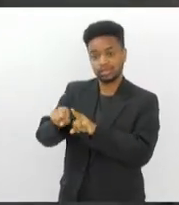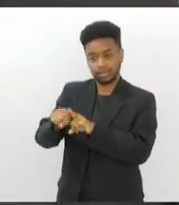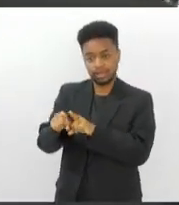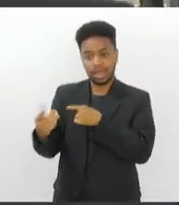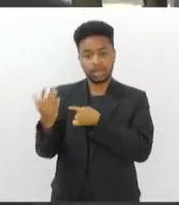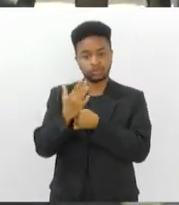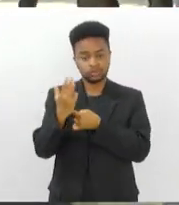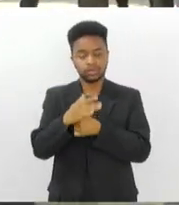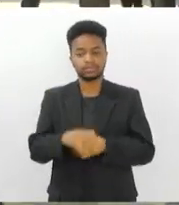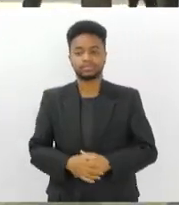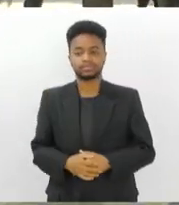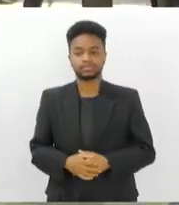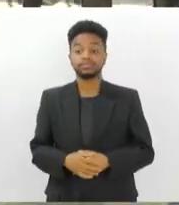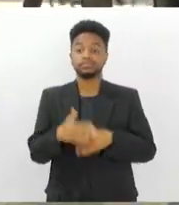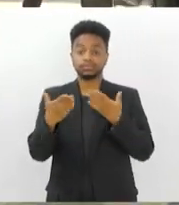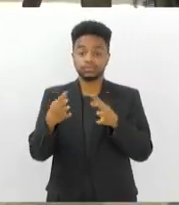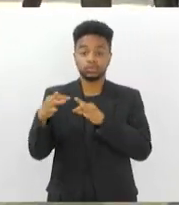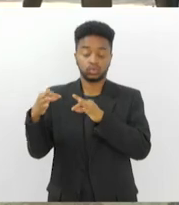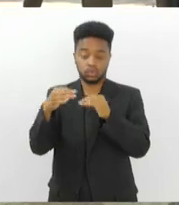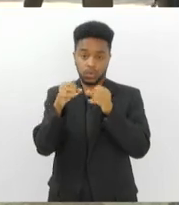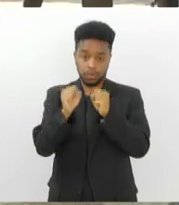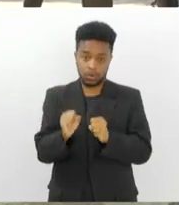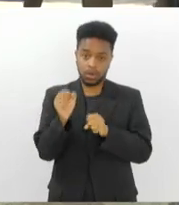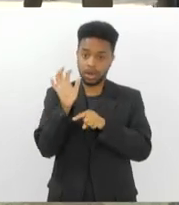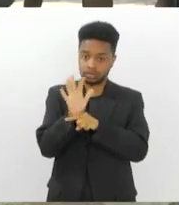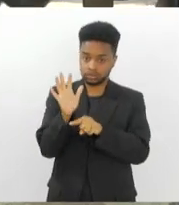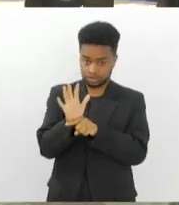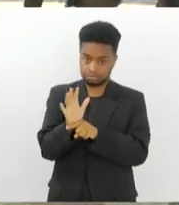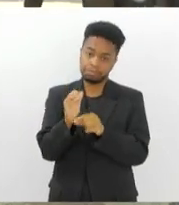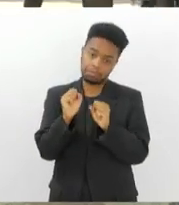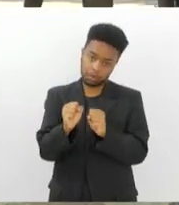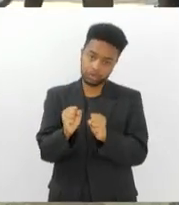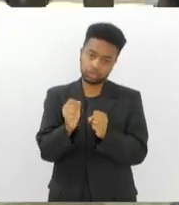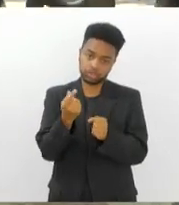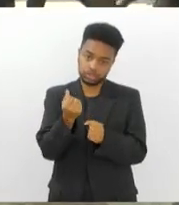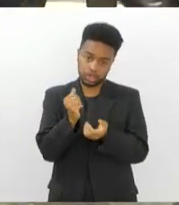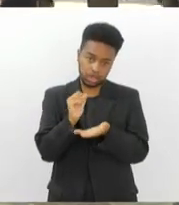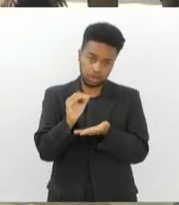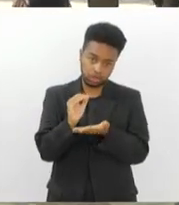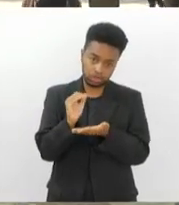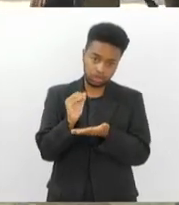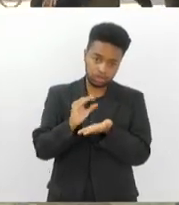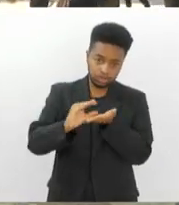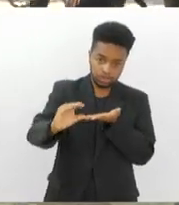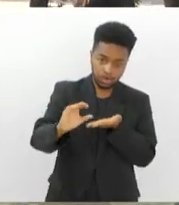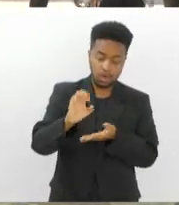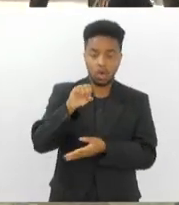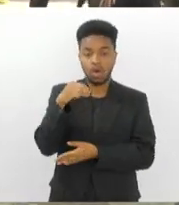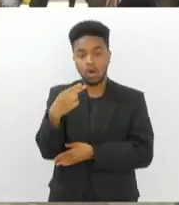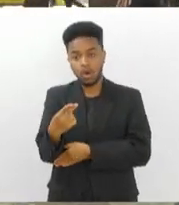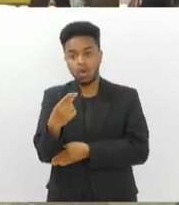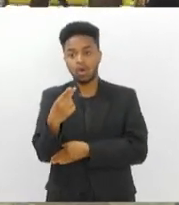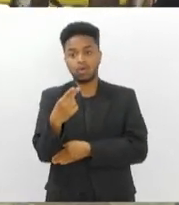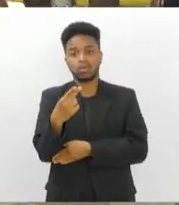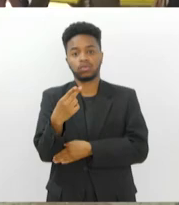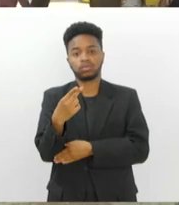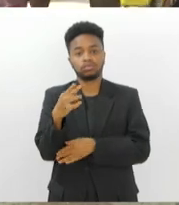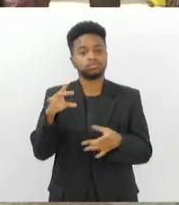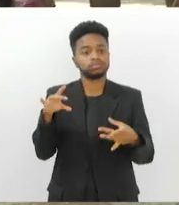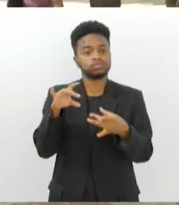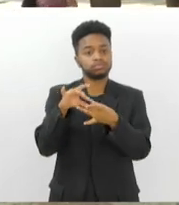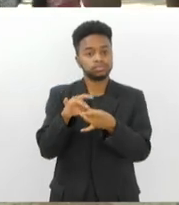ajudar. Então, todos podem ajudar com doação financeira ou também com a questão que envolve